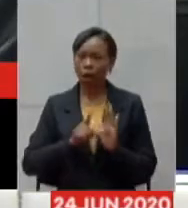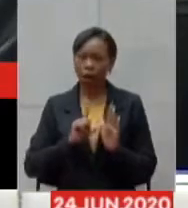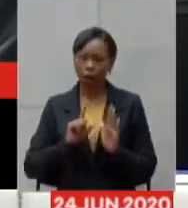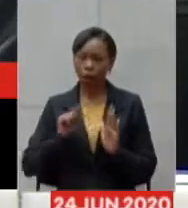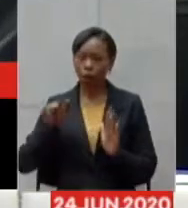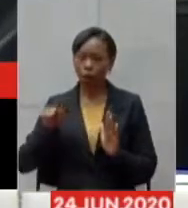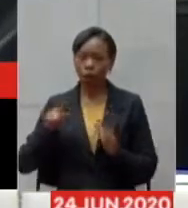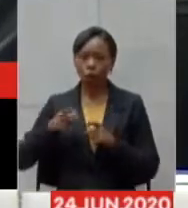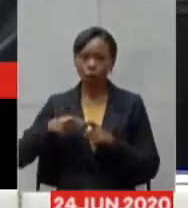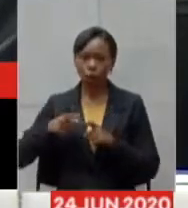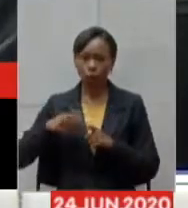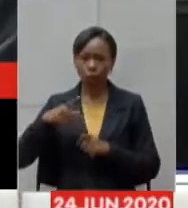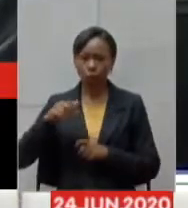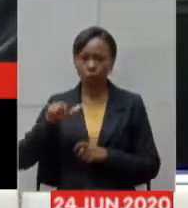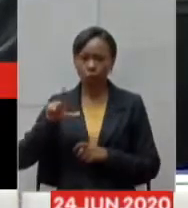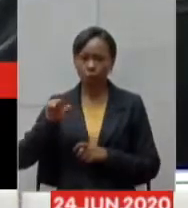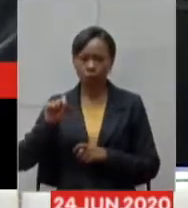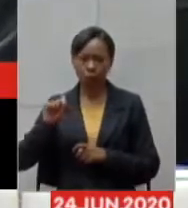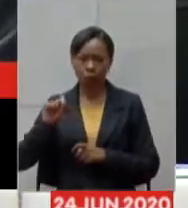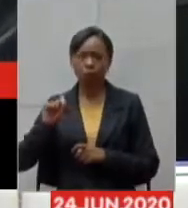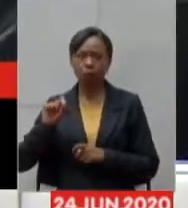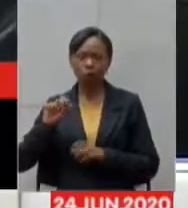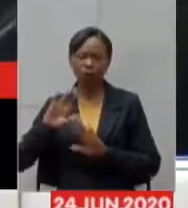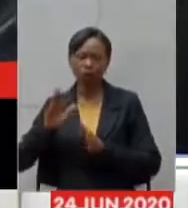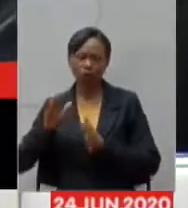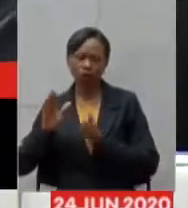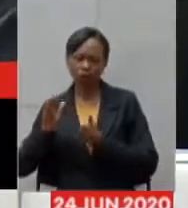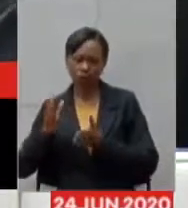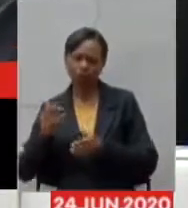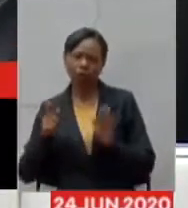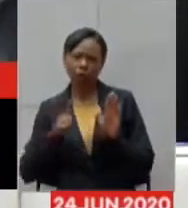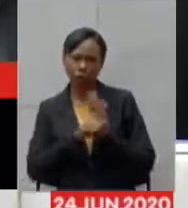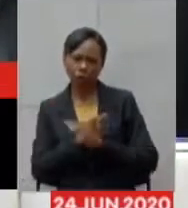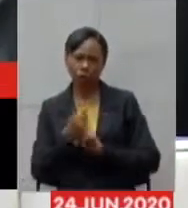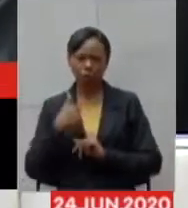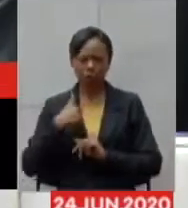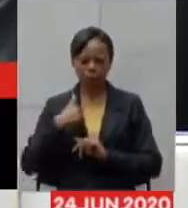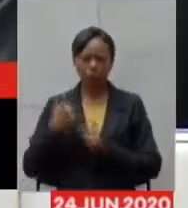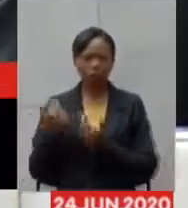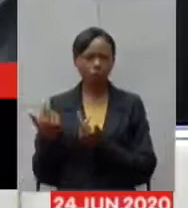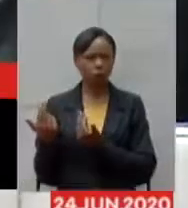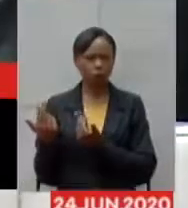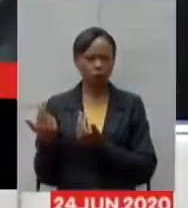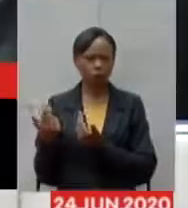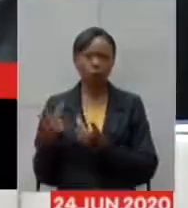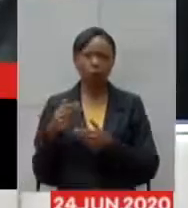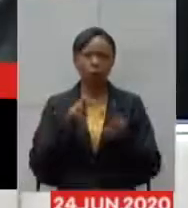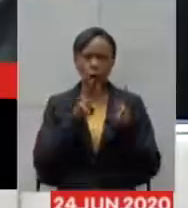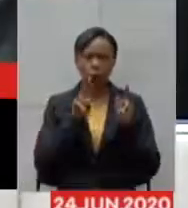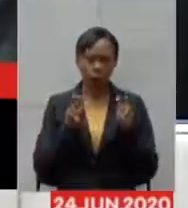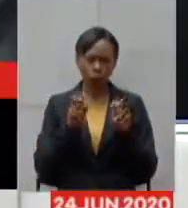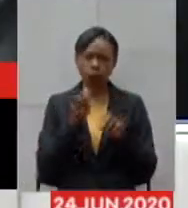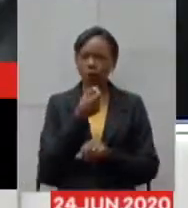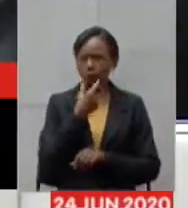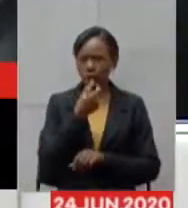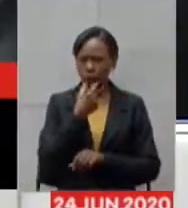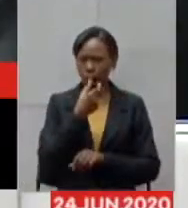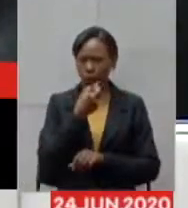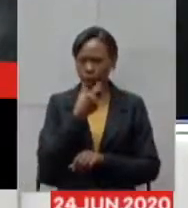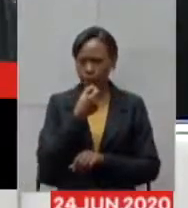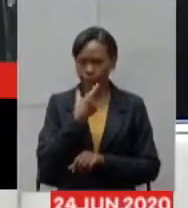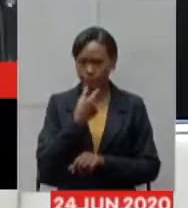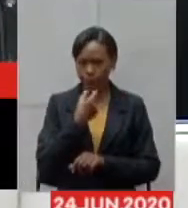Paulo e respondida por doutor Carlos Eduardo a respeito da falta aí de alguns medicamentos possíveis no futuro